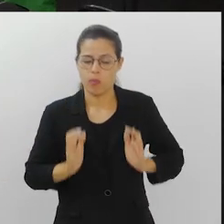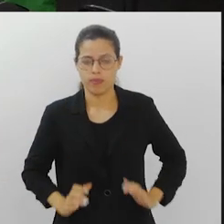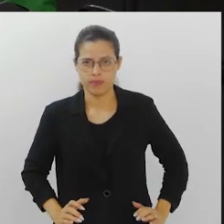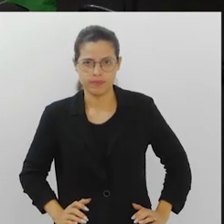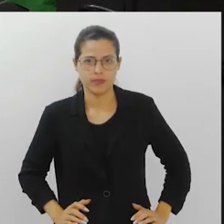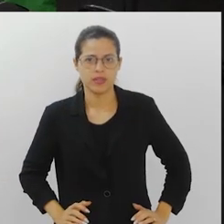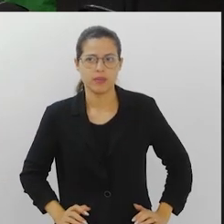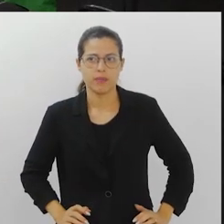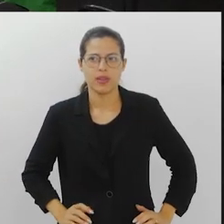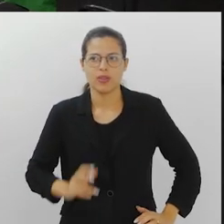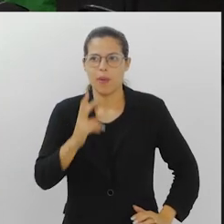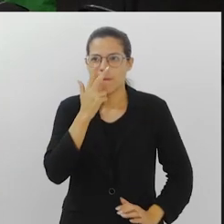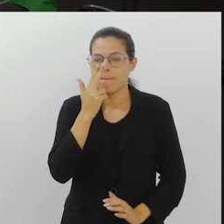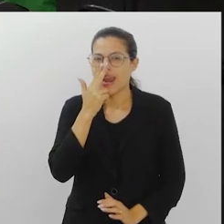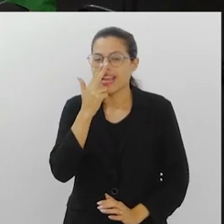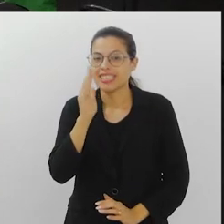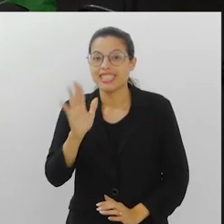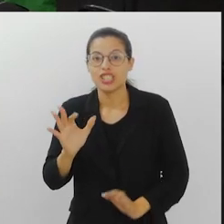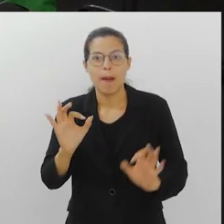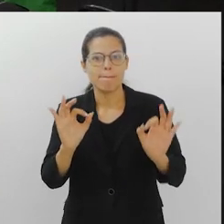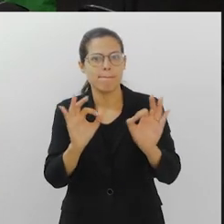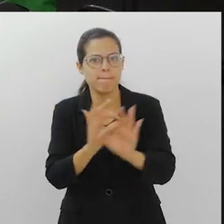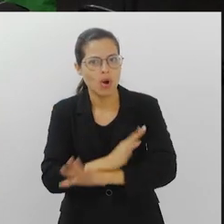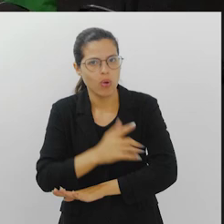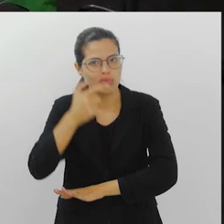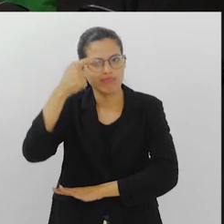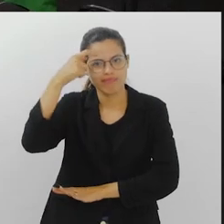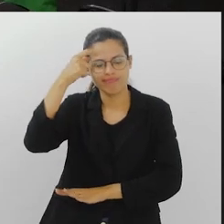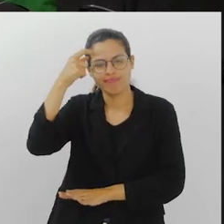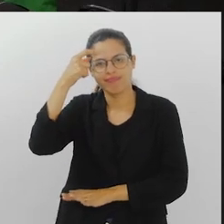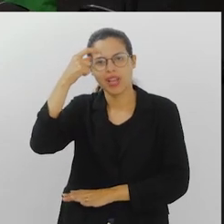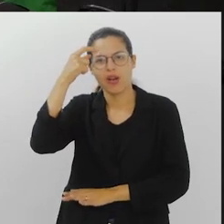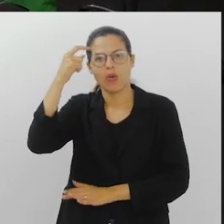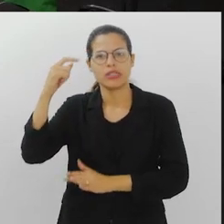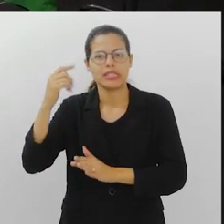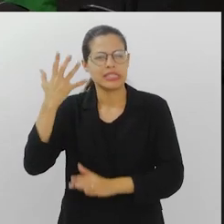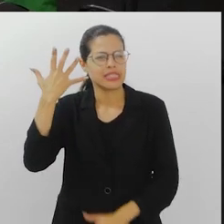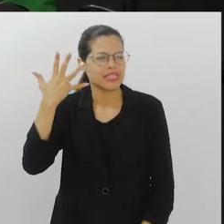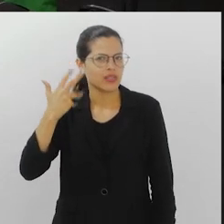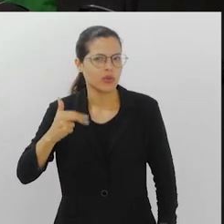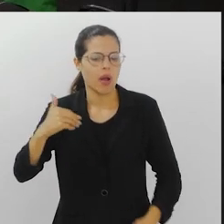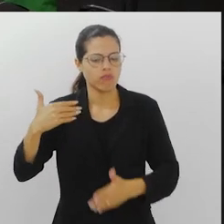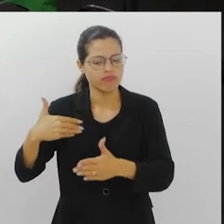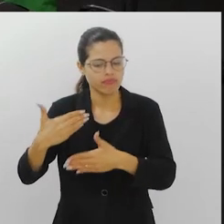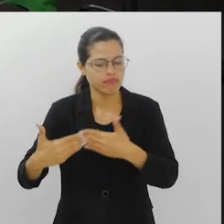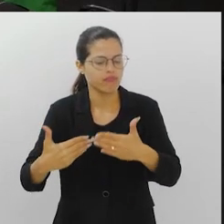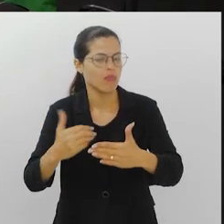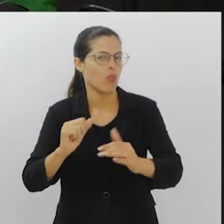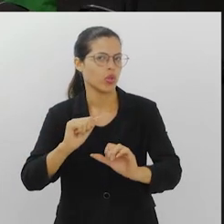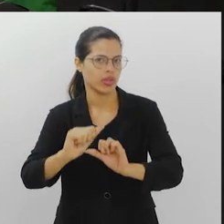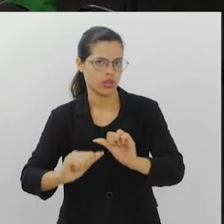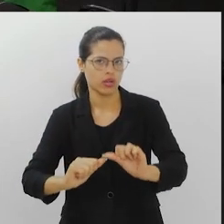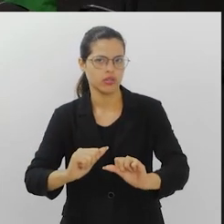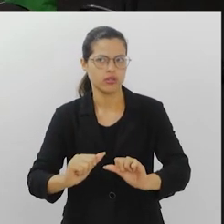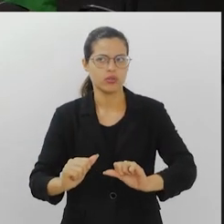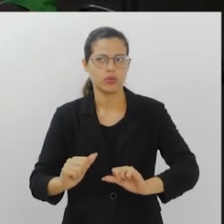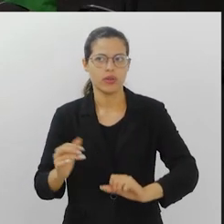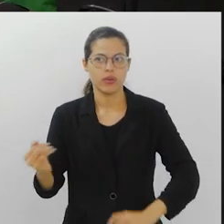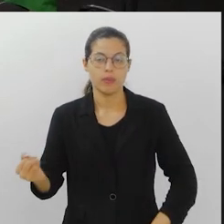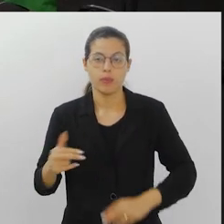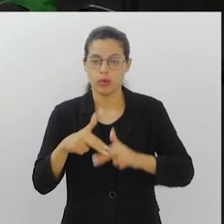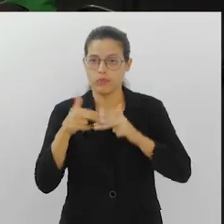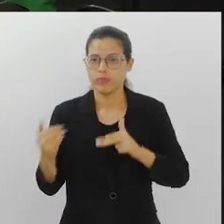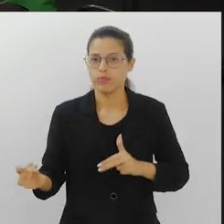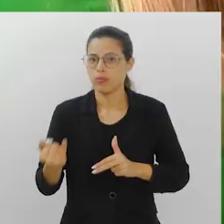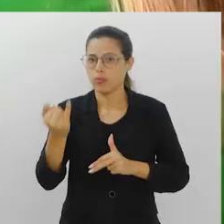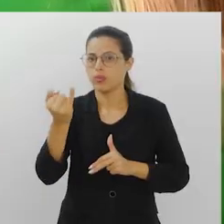comportamento que já vem com o chip implantado e que já vai, naturalmente, tendo algumas mudanças. Por isso também